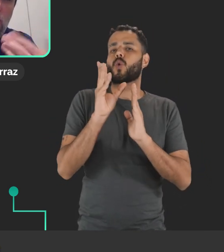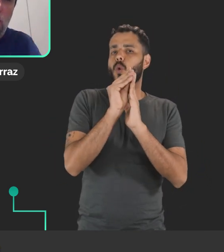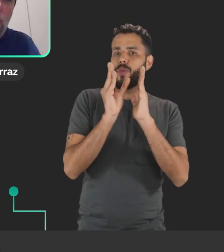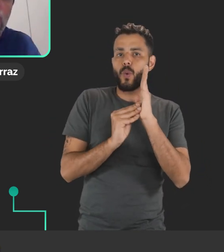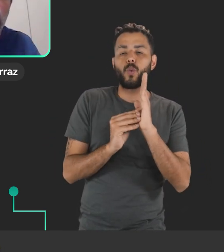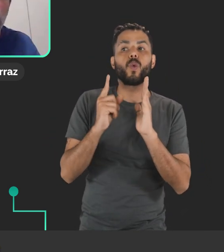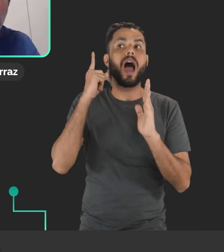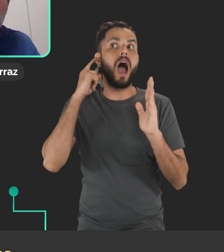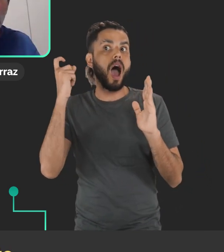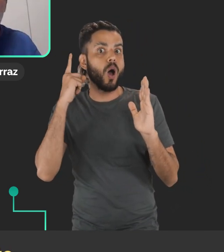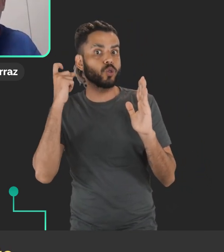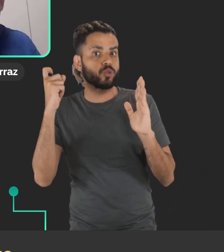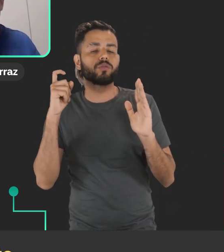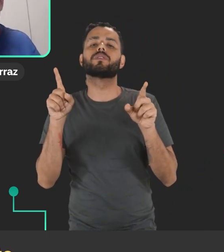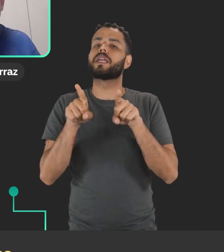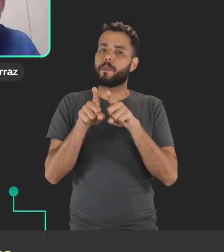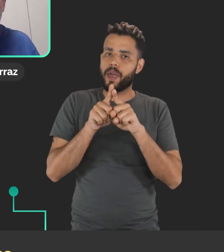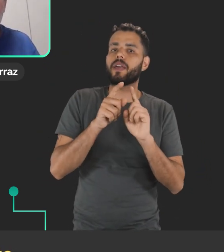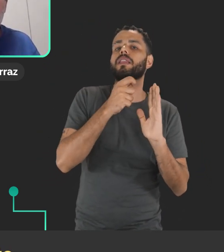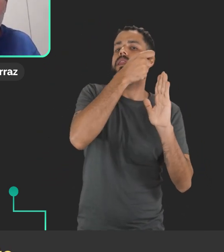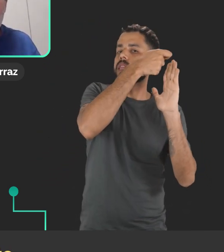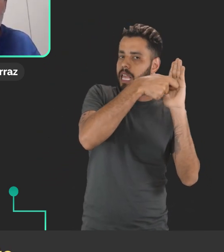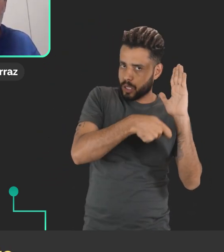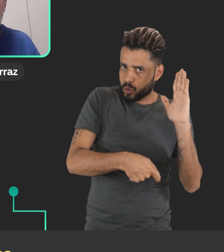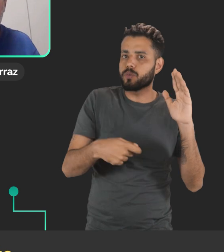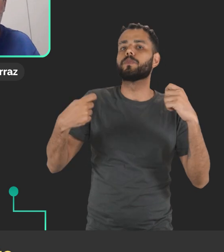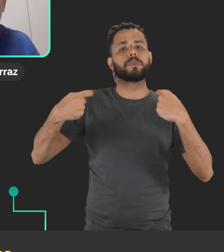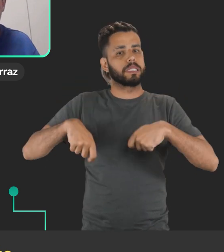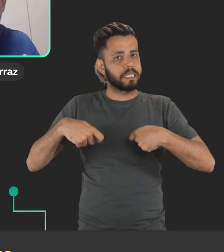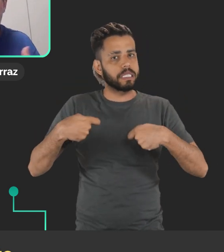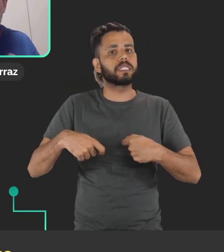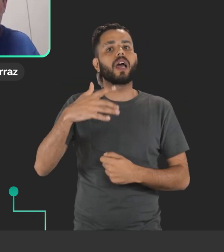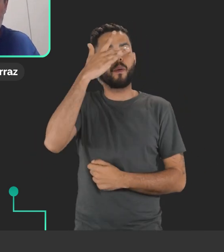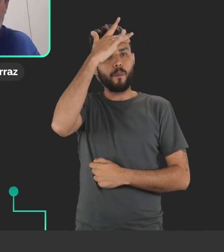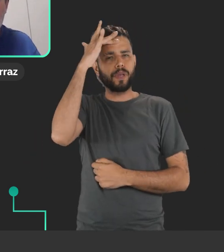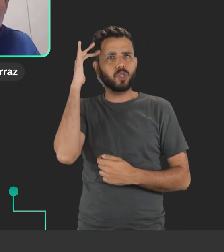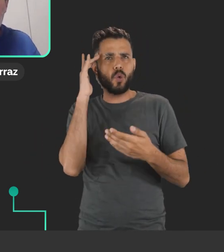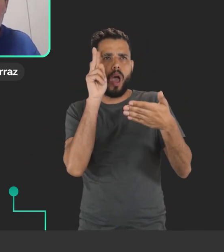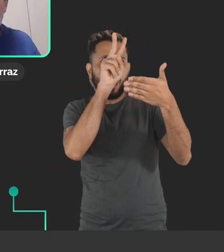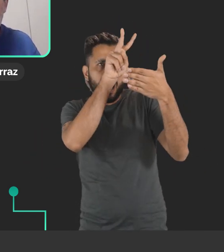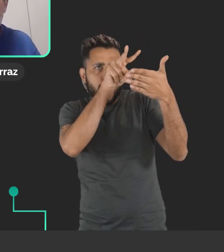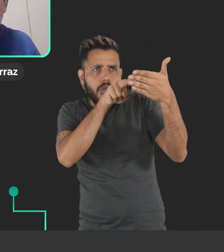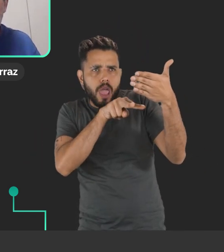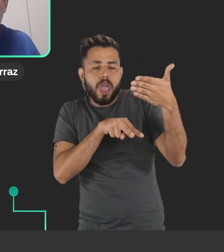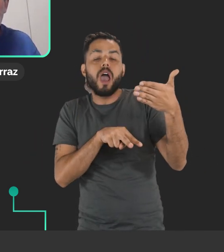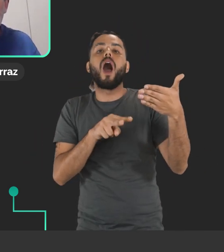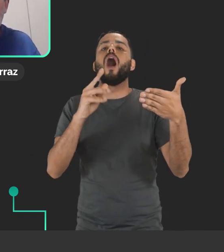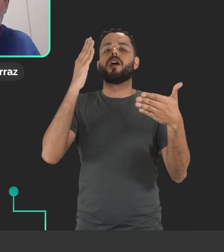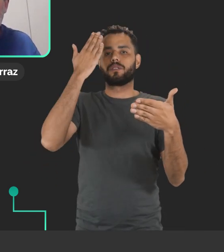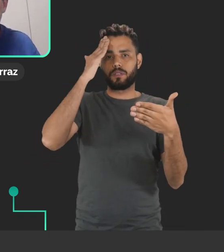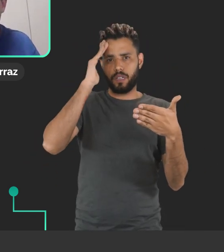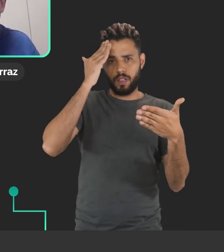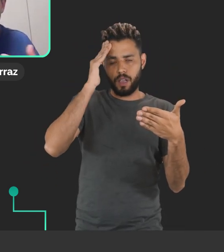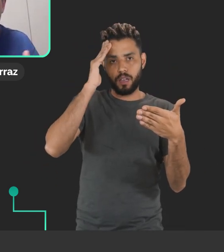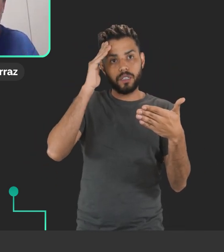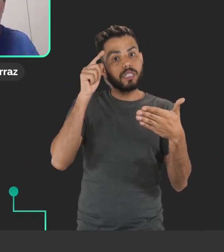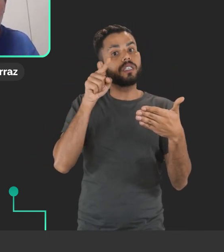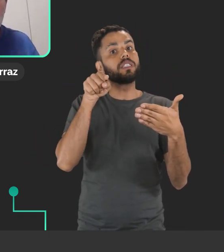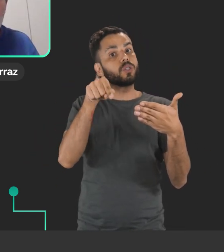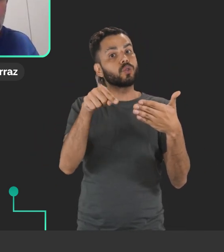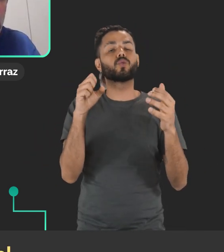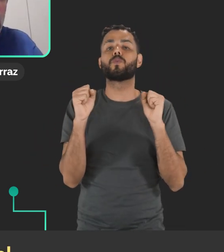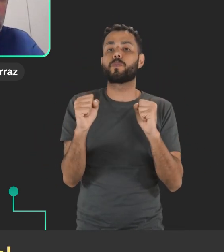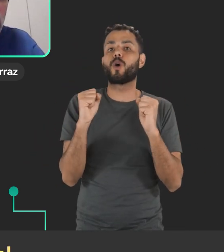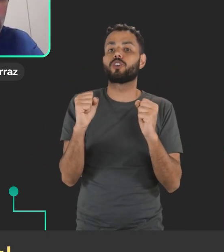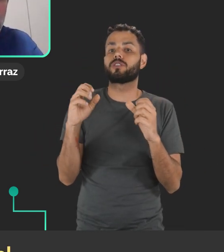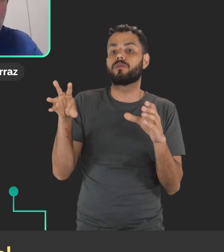garantir que todo o conteúdo em áudio também esteja disponível em texto, né, para que o usuário possa compreender caso ele não esteja